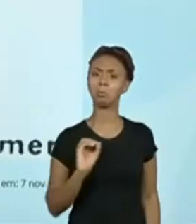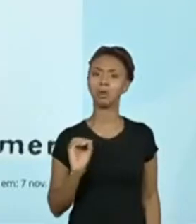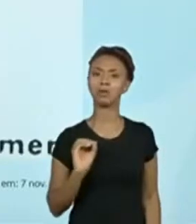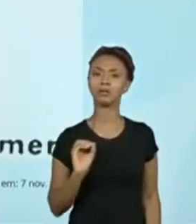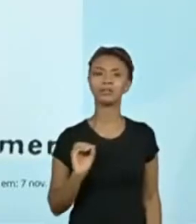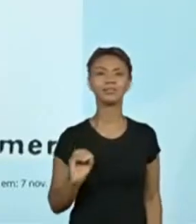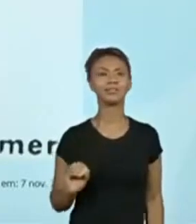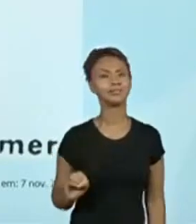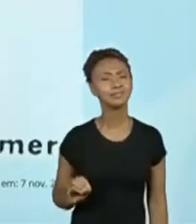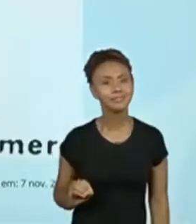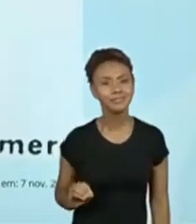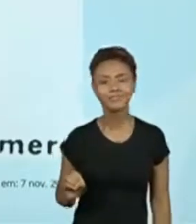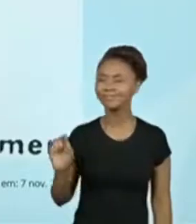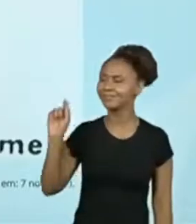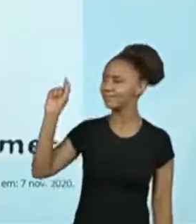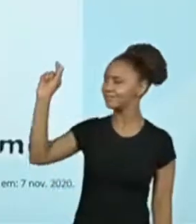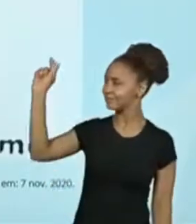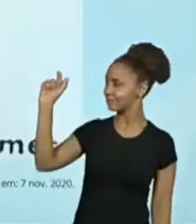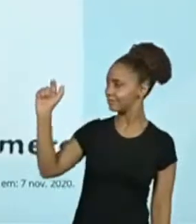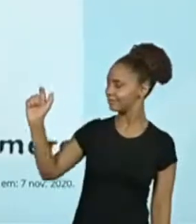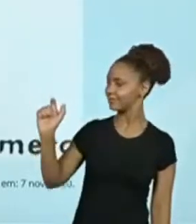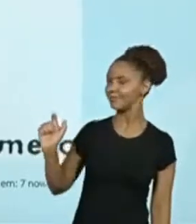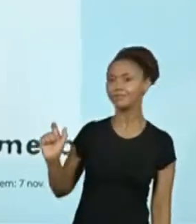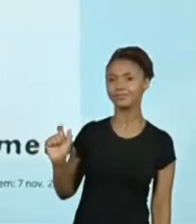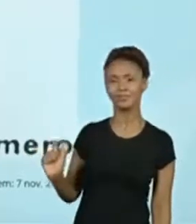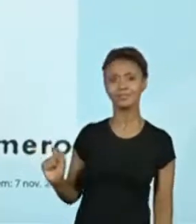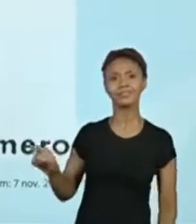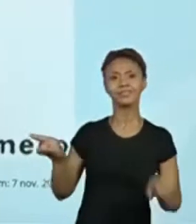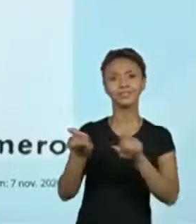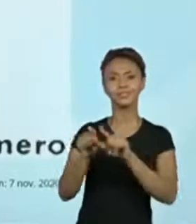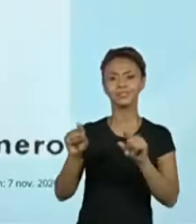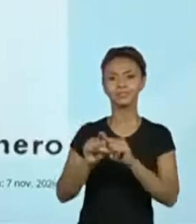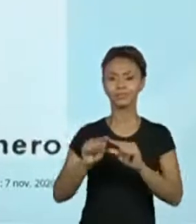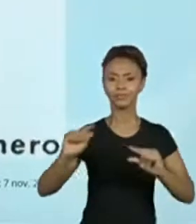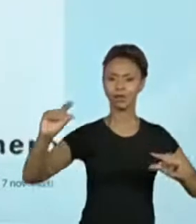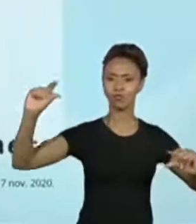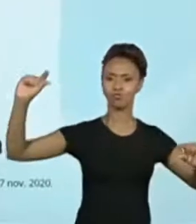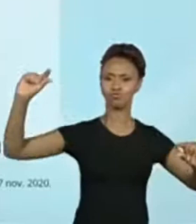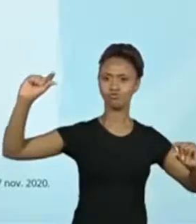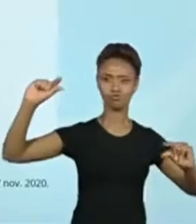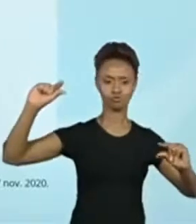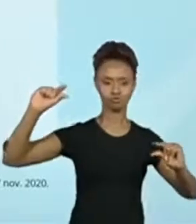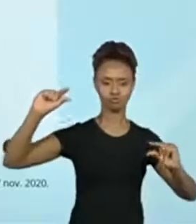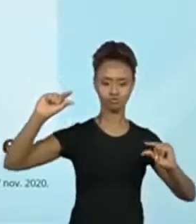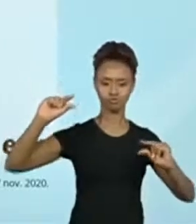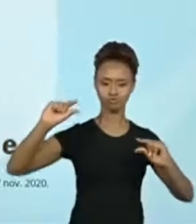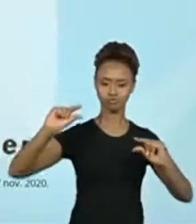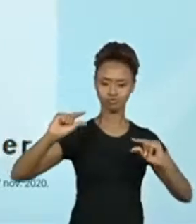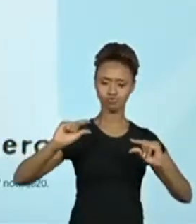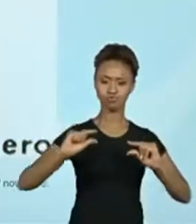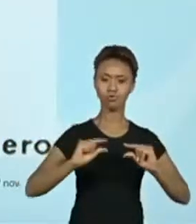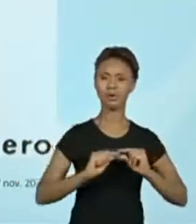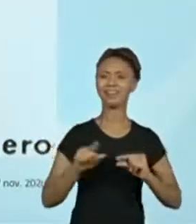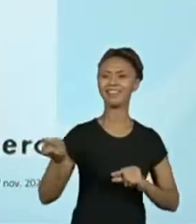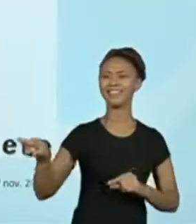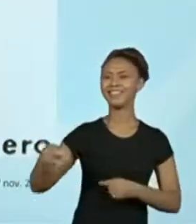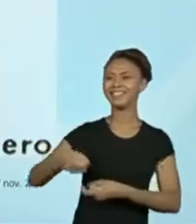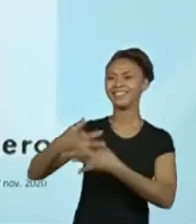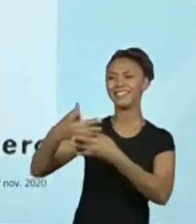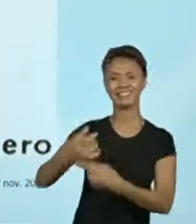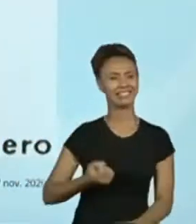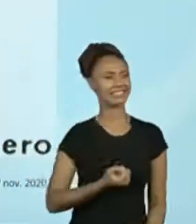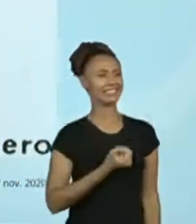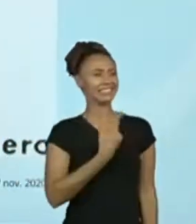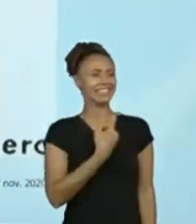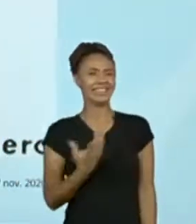estes versos? Como eles estão organizados? Ah, e um formato estranho, já disseram. Um formato